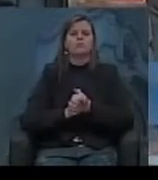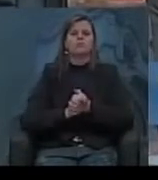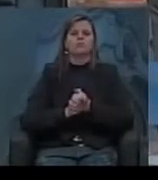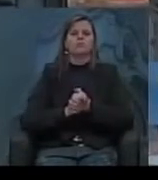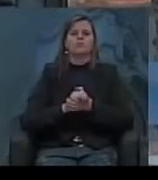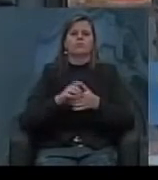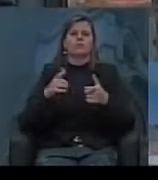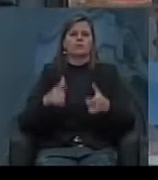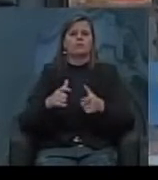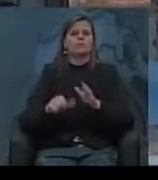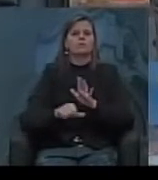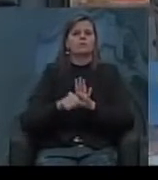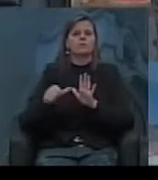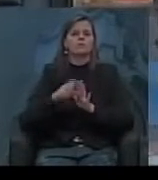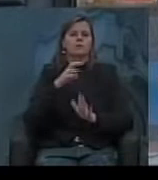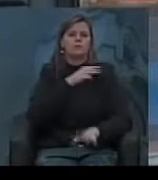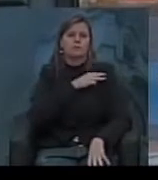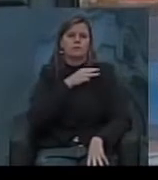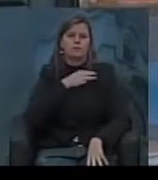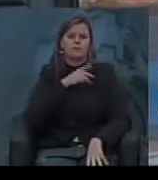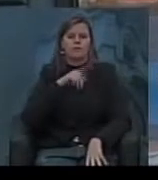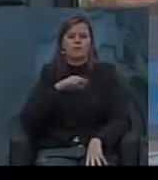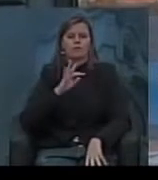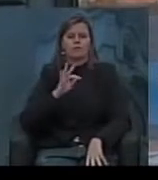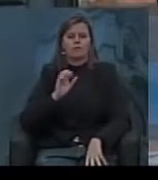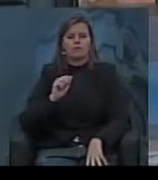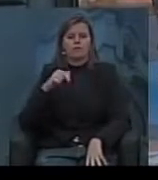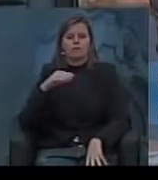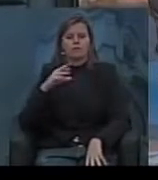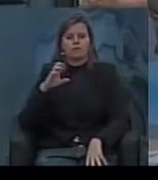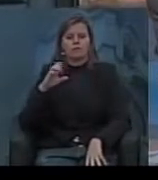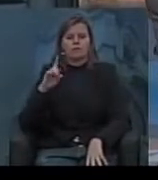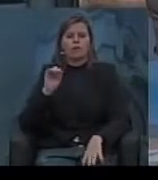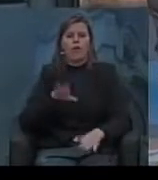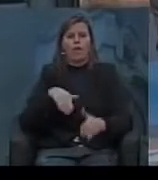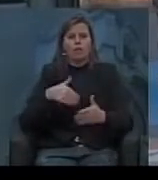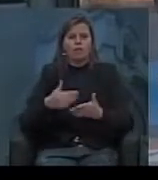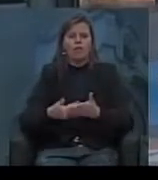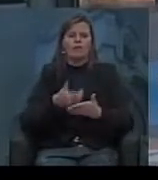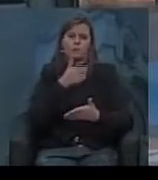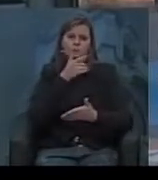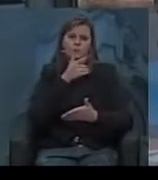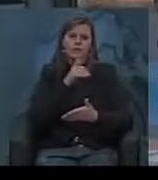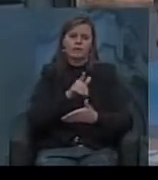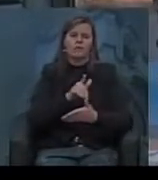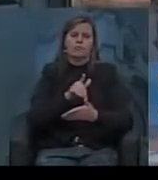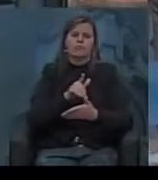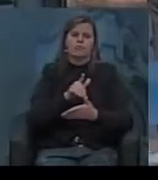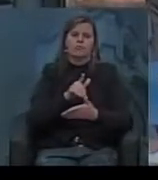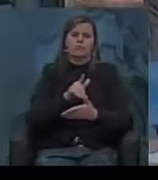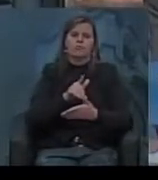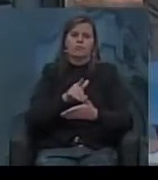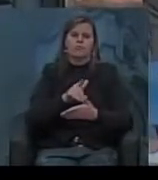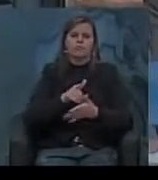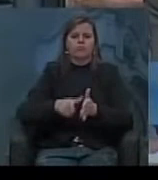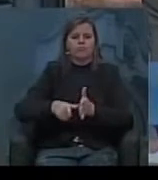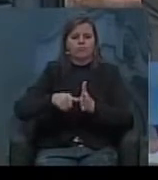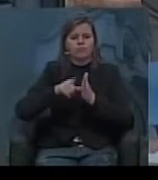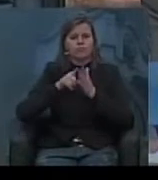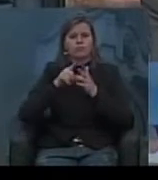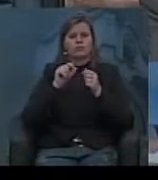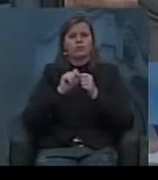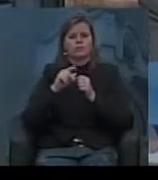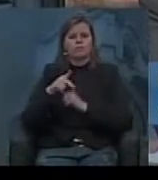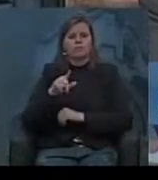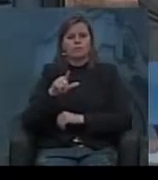Brasil, onde um dos primeiros ministros vai ser o Tancredo Neves, até que o Jango consegue adiantar o plebiscito e